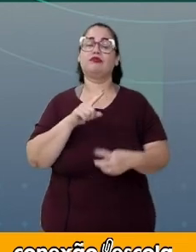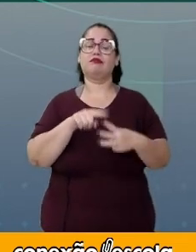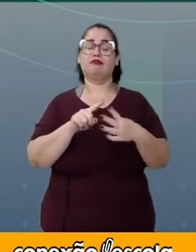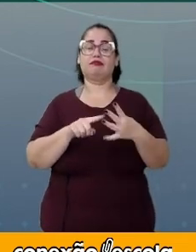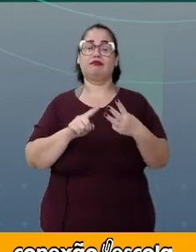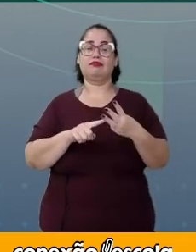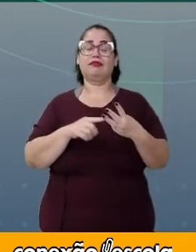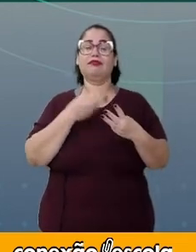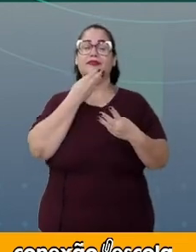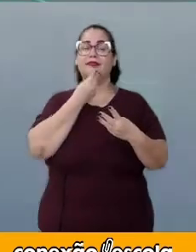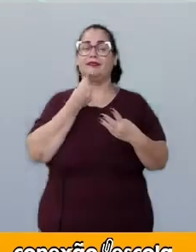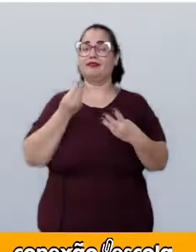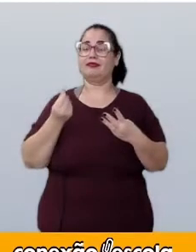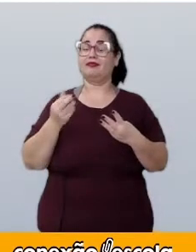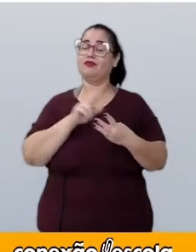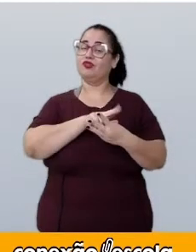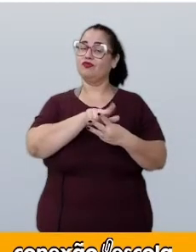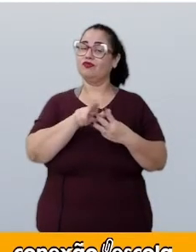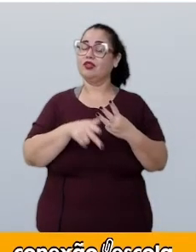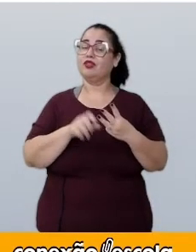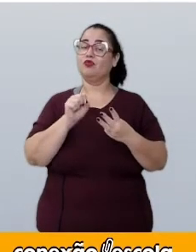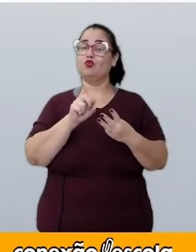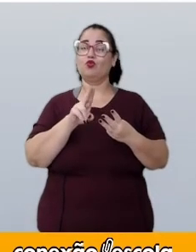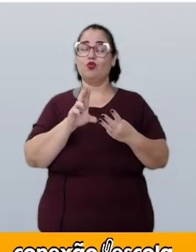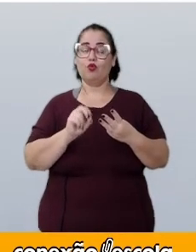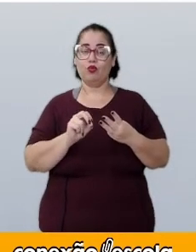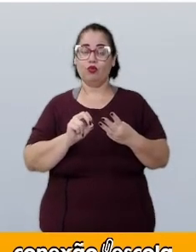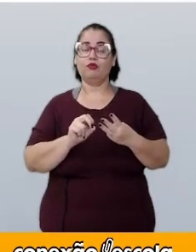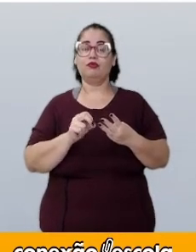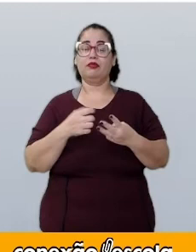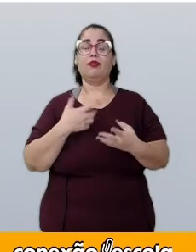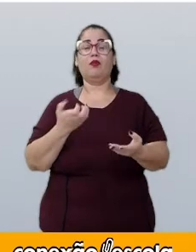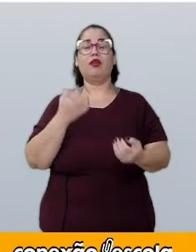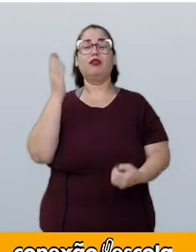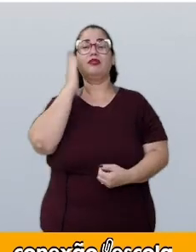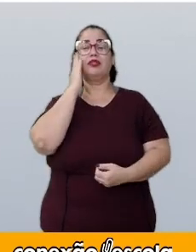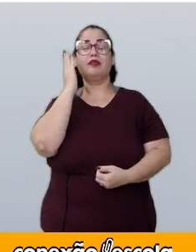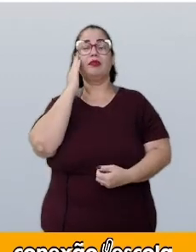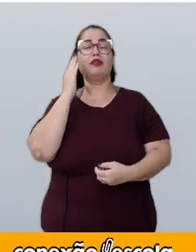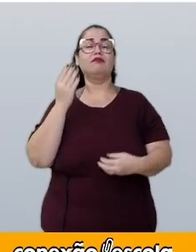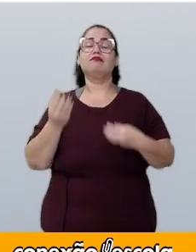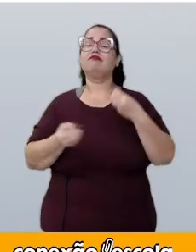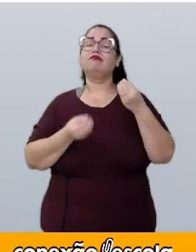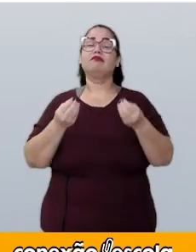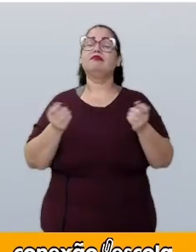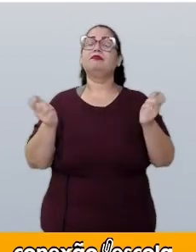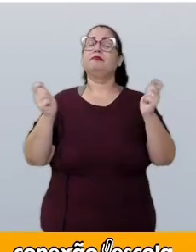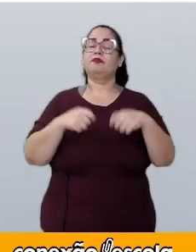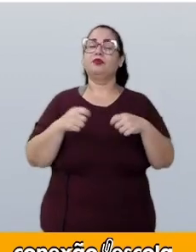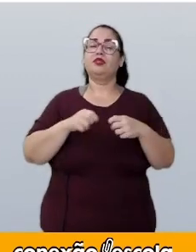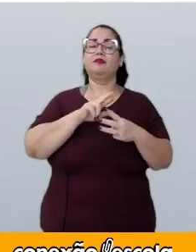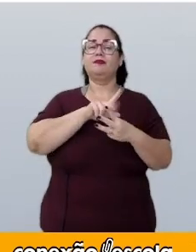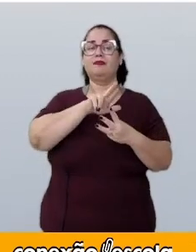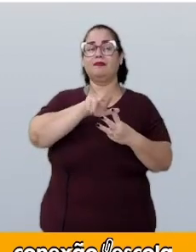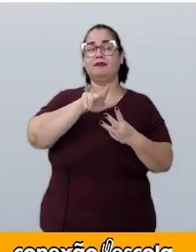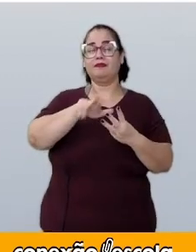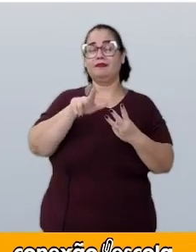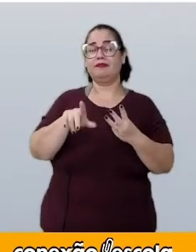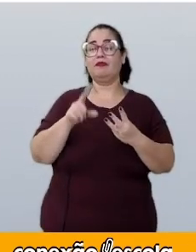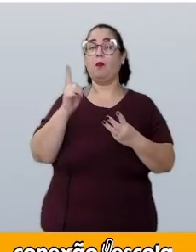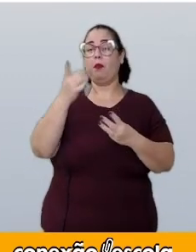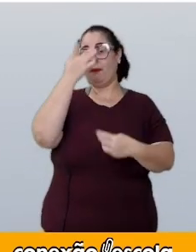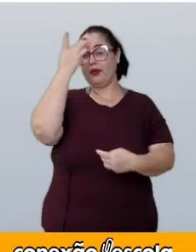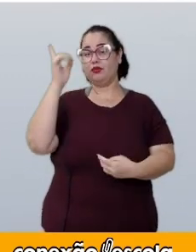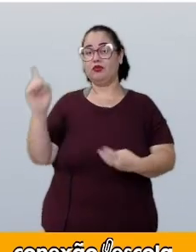sabores diferentes de suco. E eu quero saber quantas maneiras distintas um